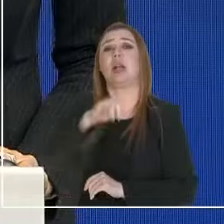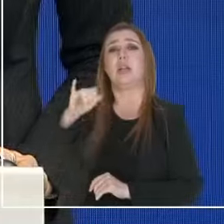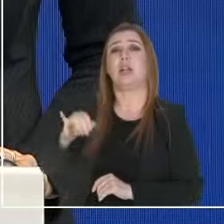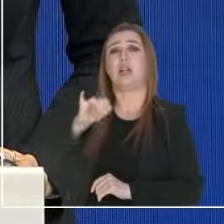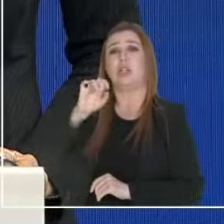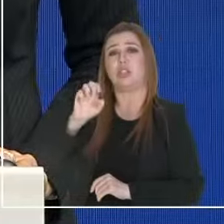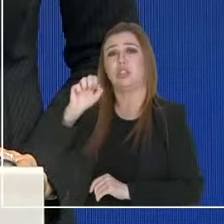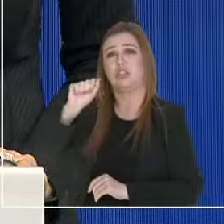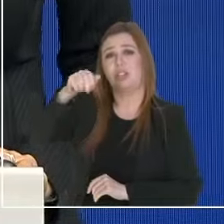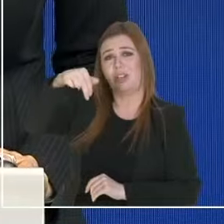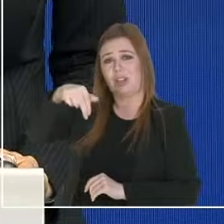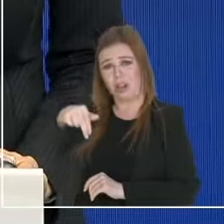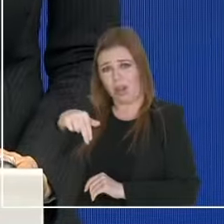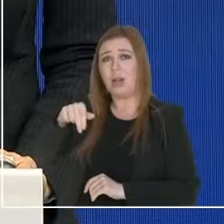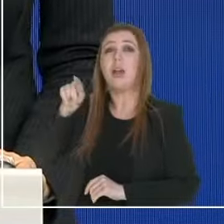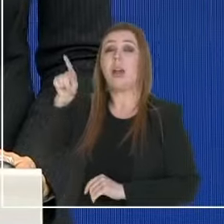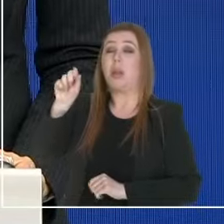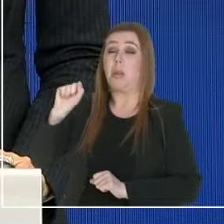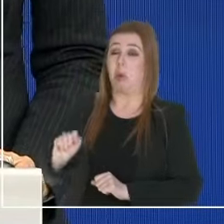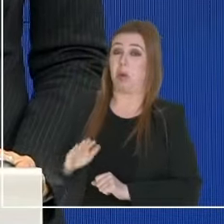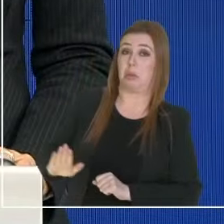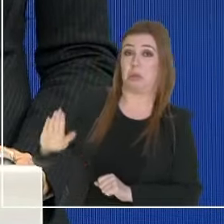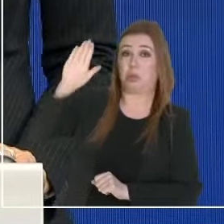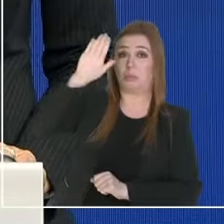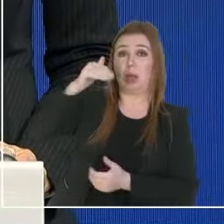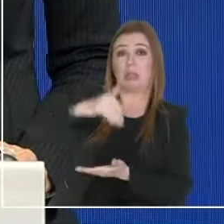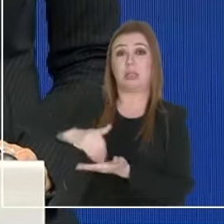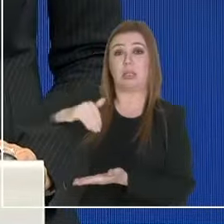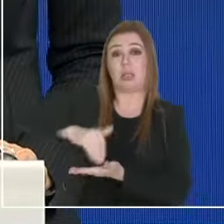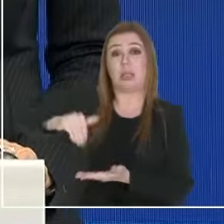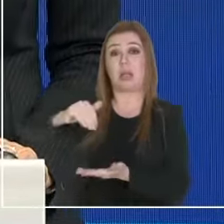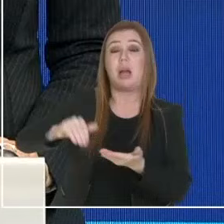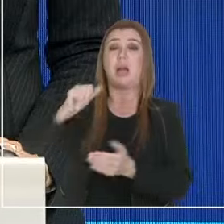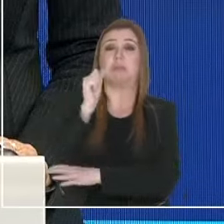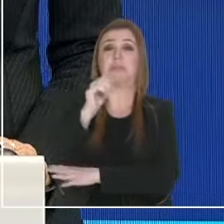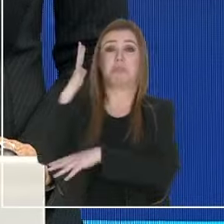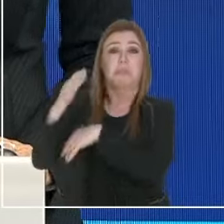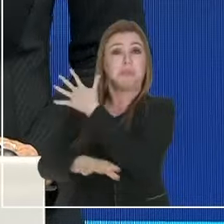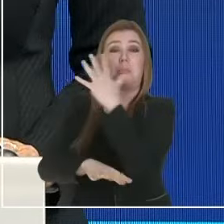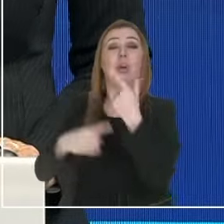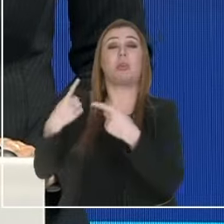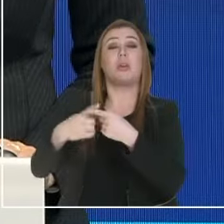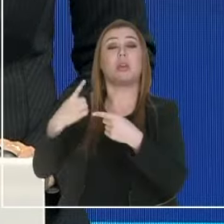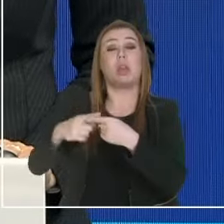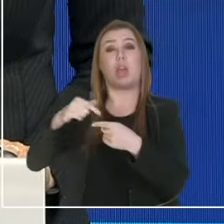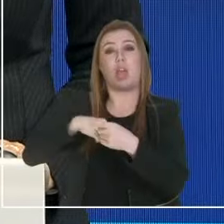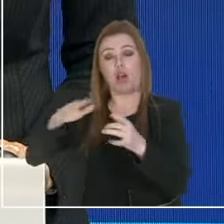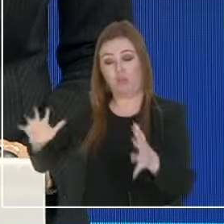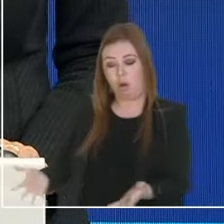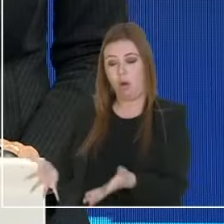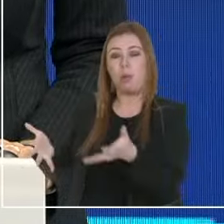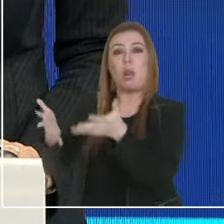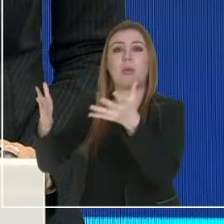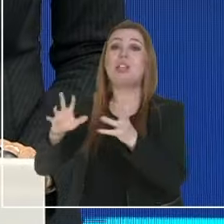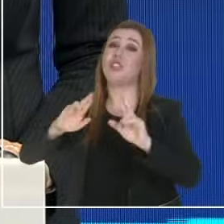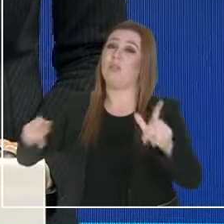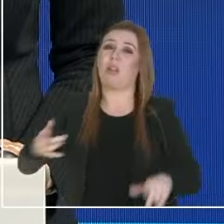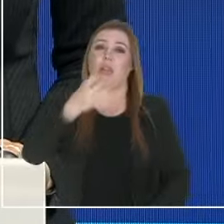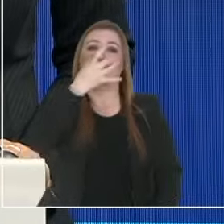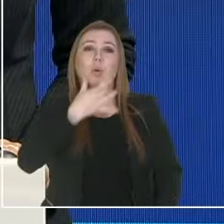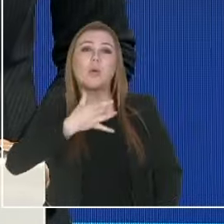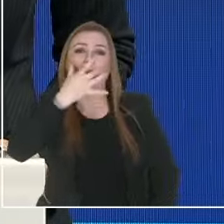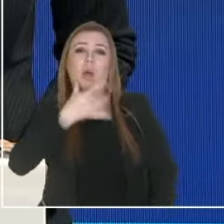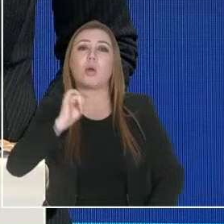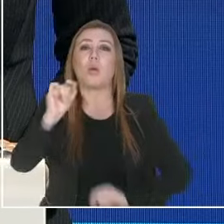pode inclusive vir a ser um candidato a secretário de meio ambiente, já que eu vou promover, ao contrário da gestão greca-pimentel, processo